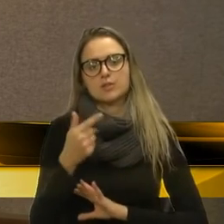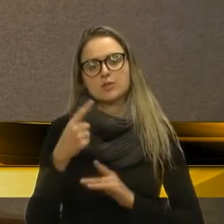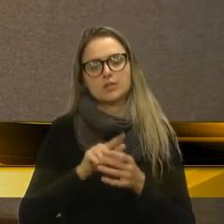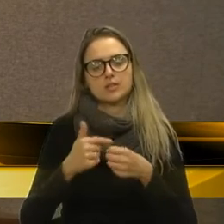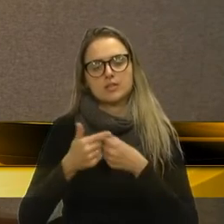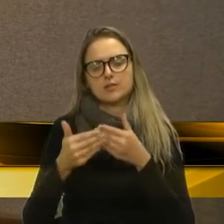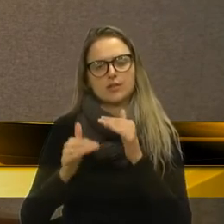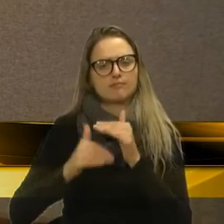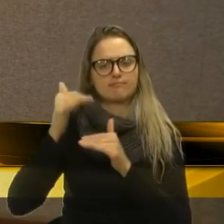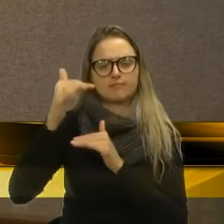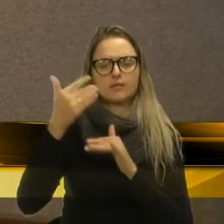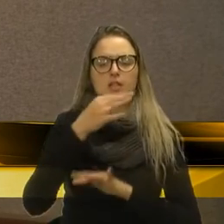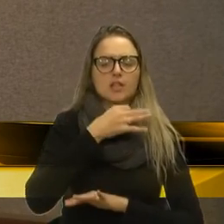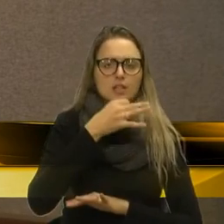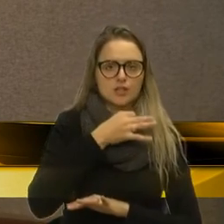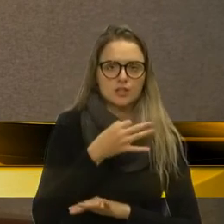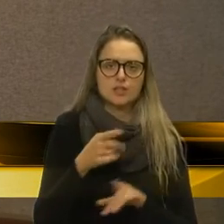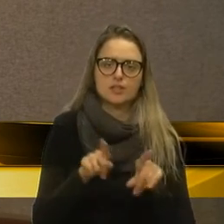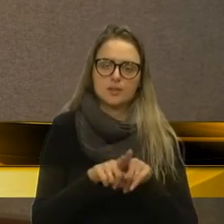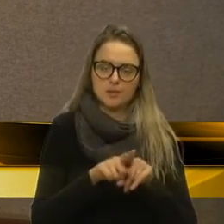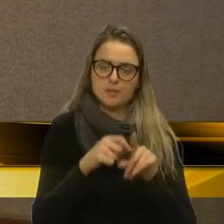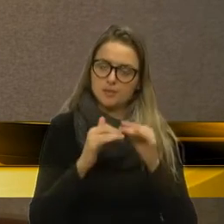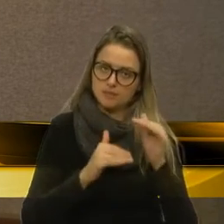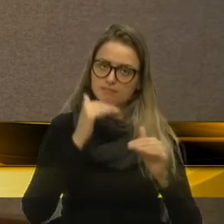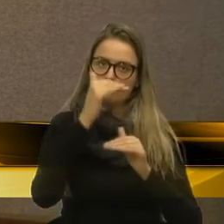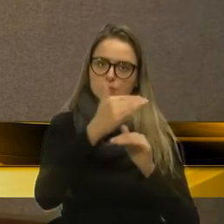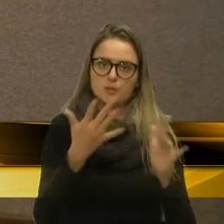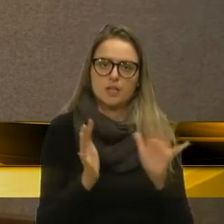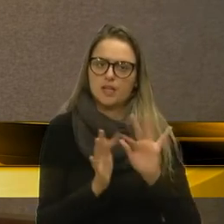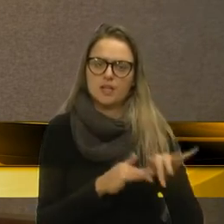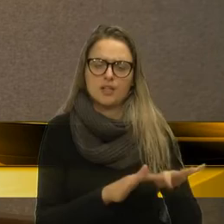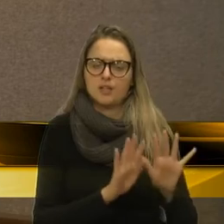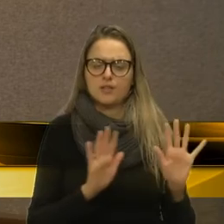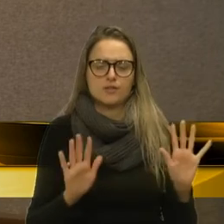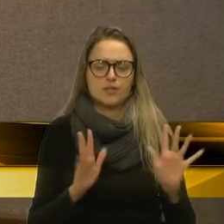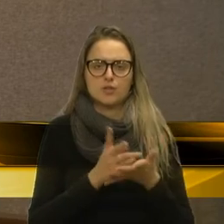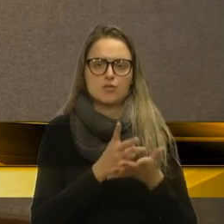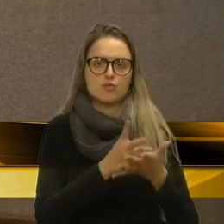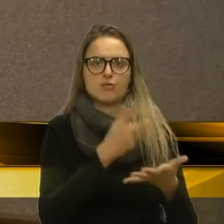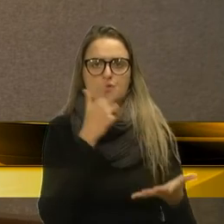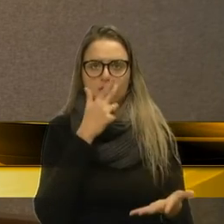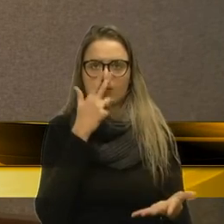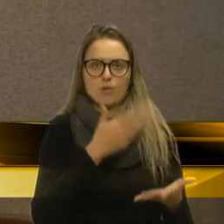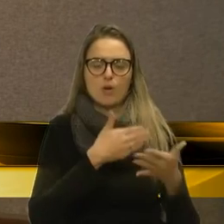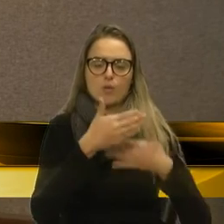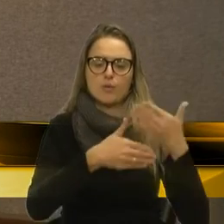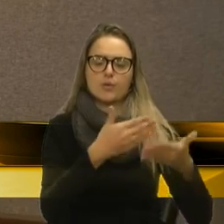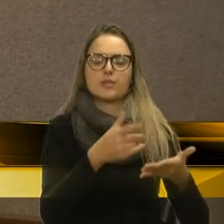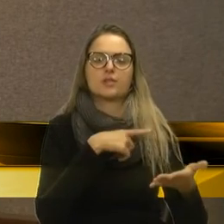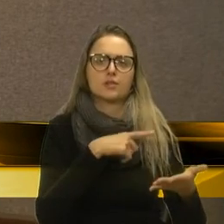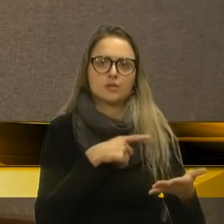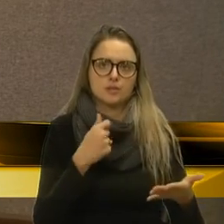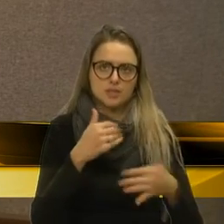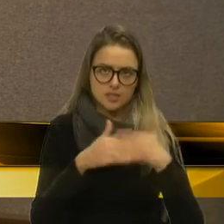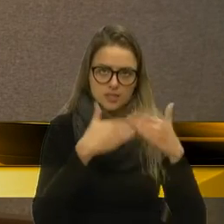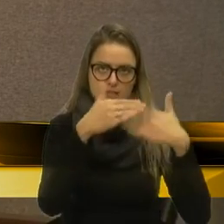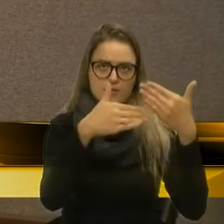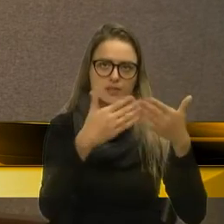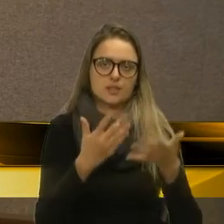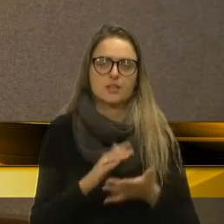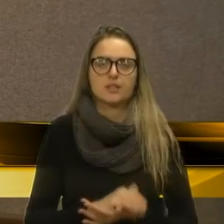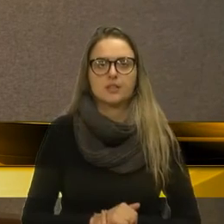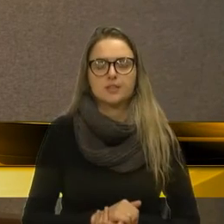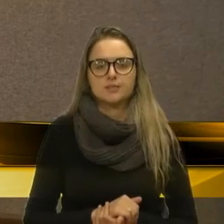superaram isso e Caxias não pode ficar na rabeira. Vamos avançar também nesse quesito,